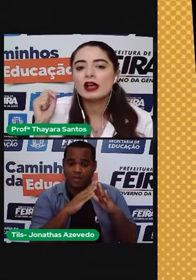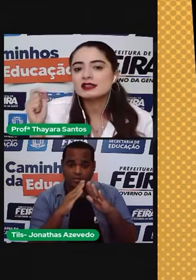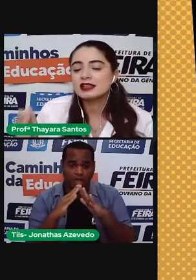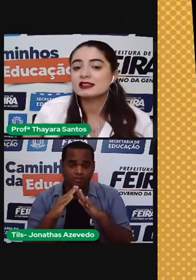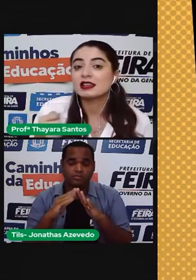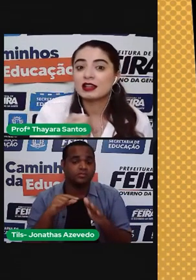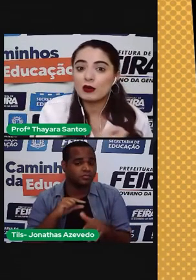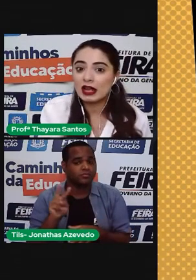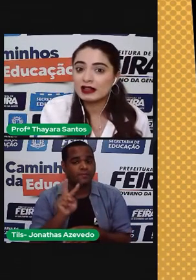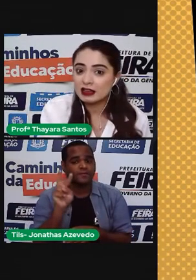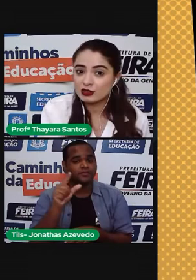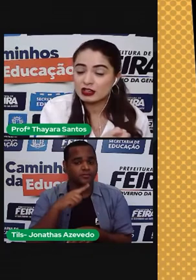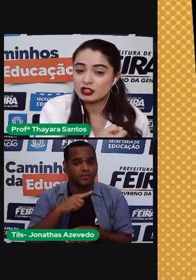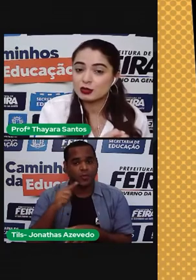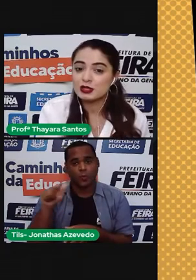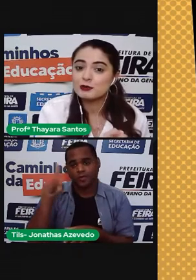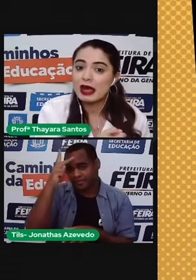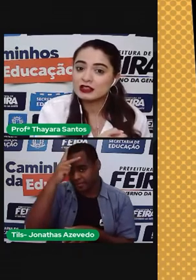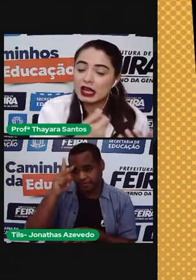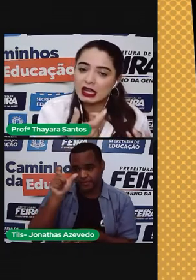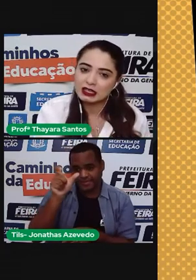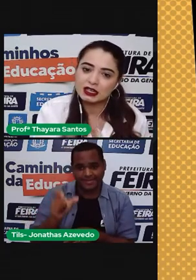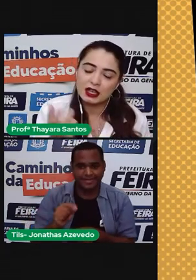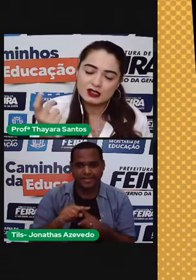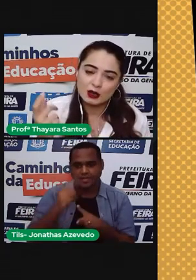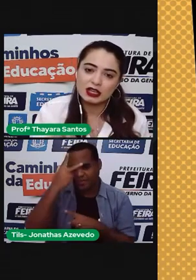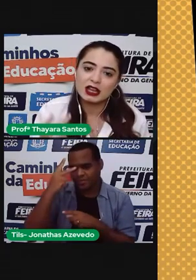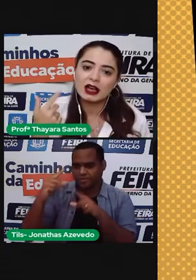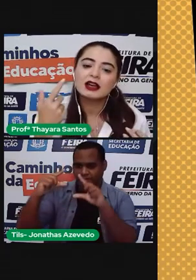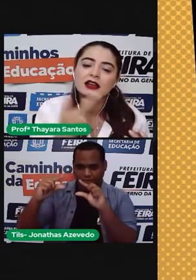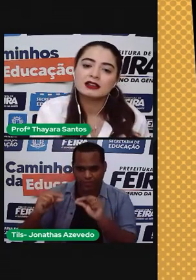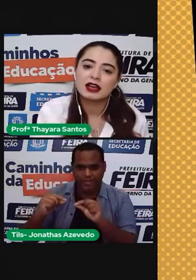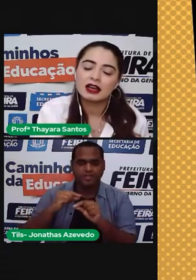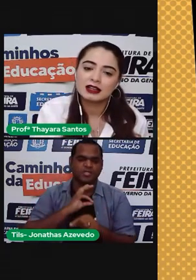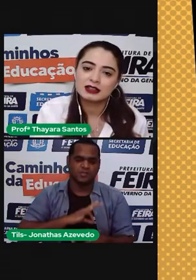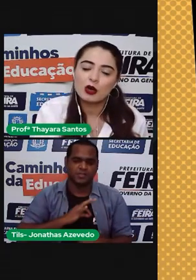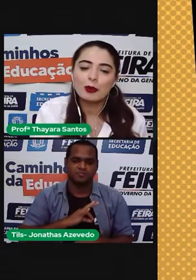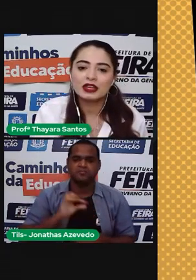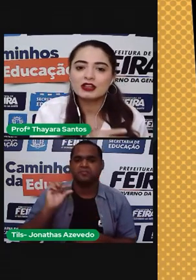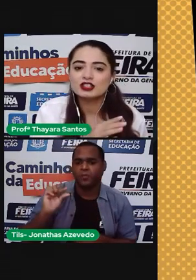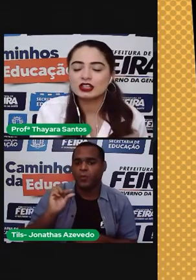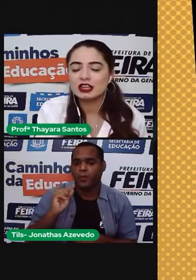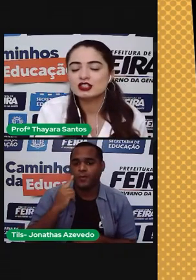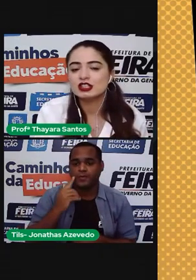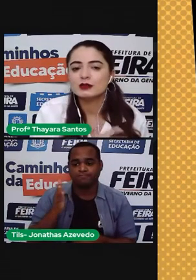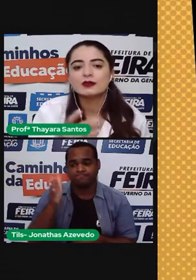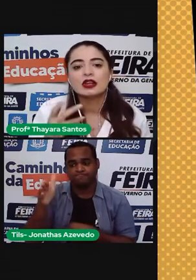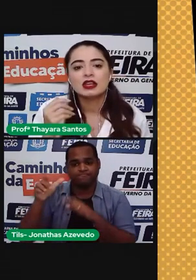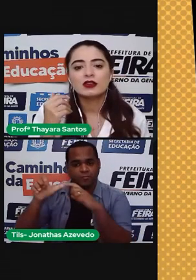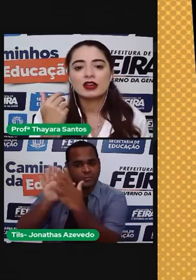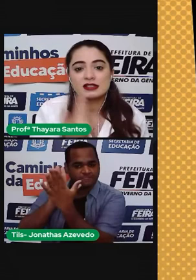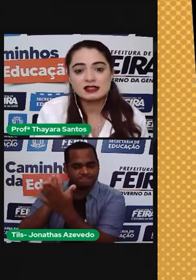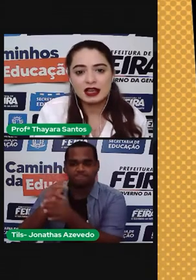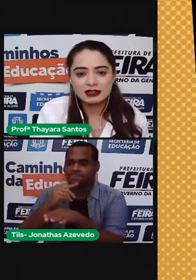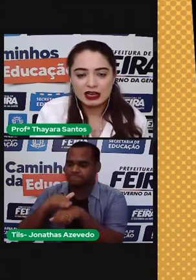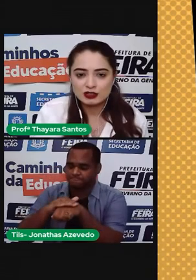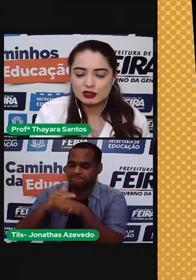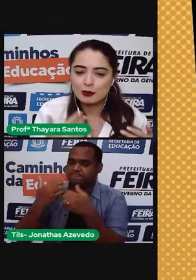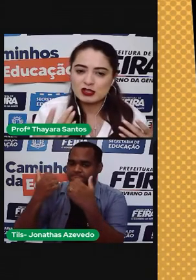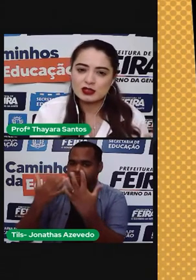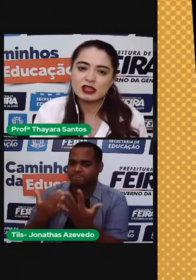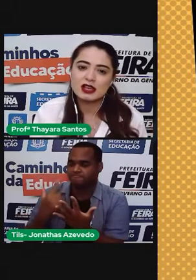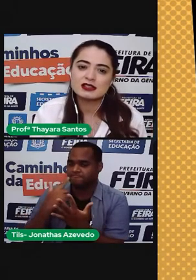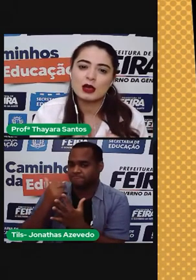Se for uma residência que tem um cadastro, que a gente chama de baixa renda, que é só ir lá na companhia de energia e fazer esse